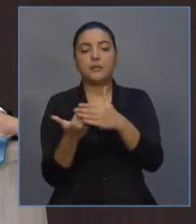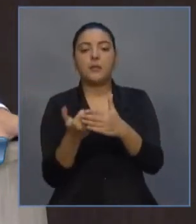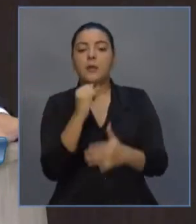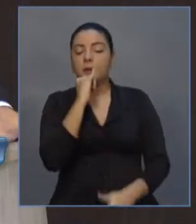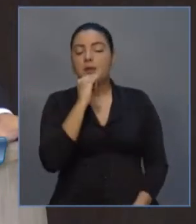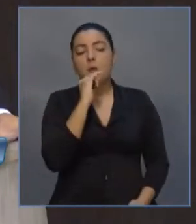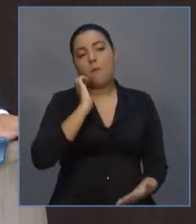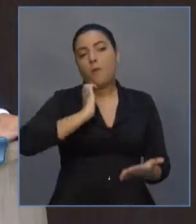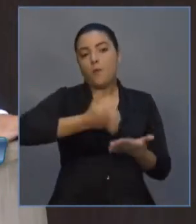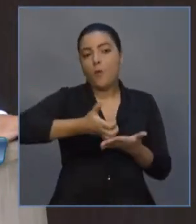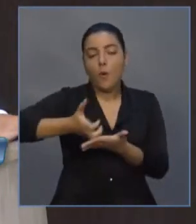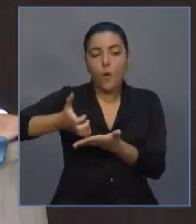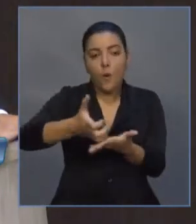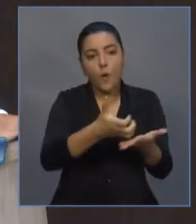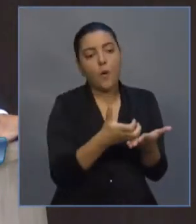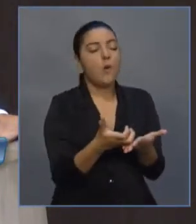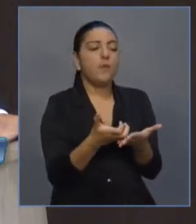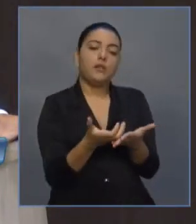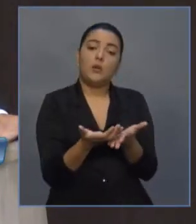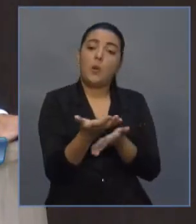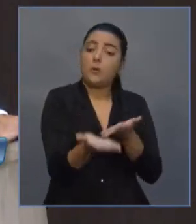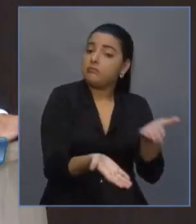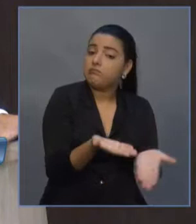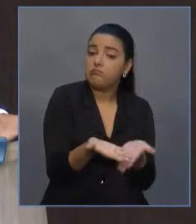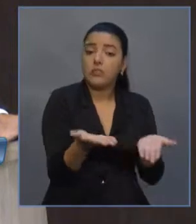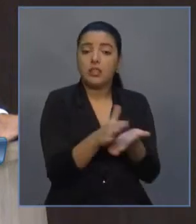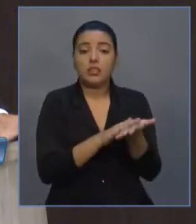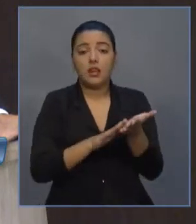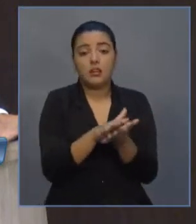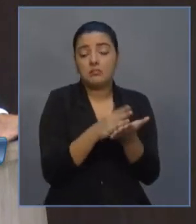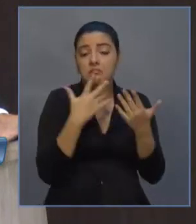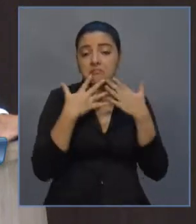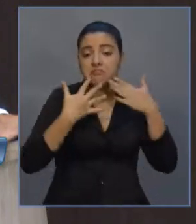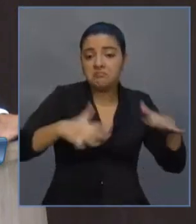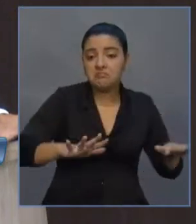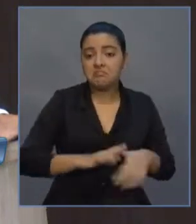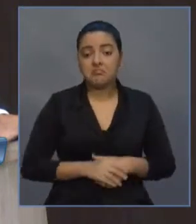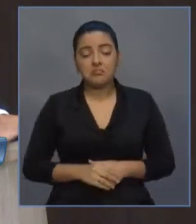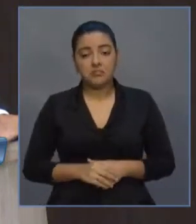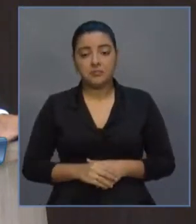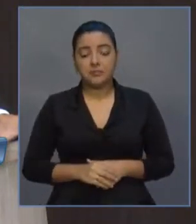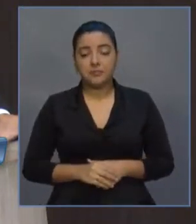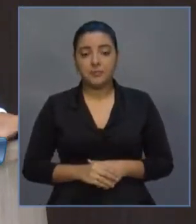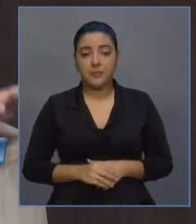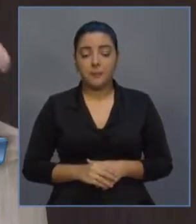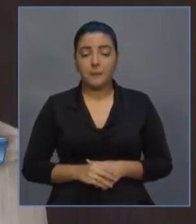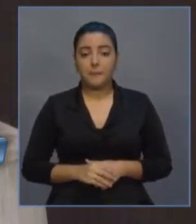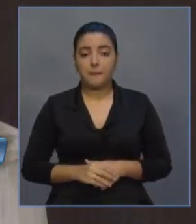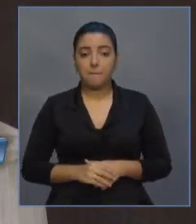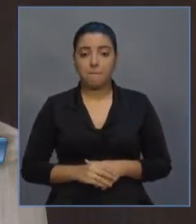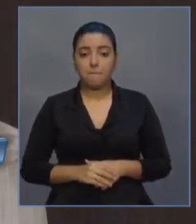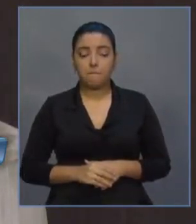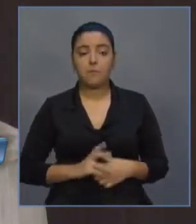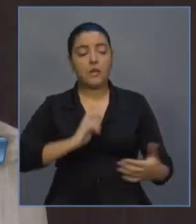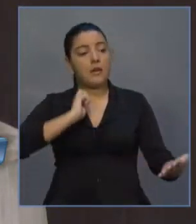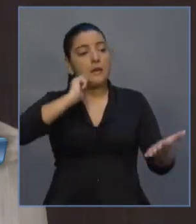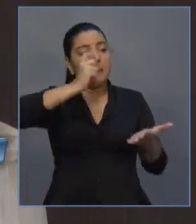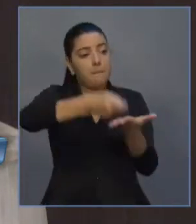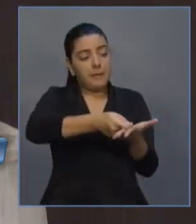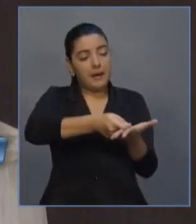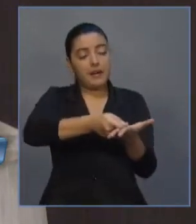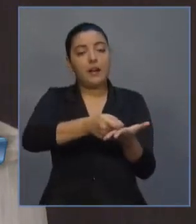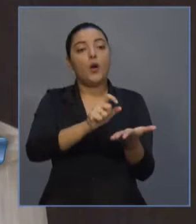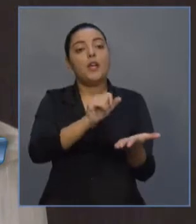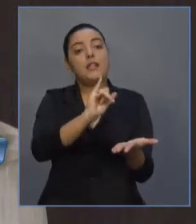o bem de consumo, o bem não durável, que paga o ICMS.